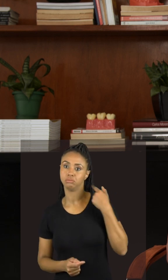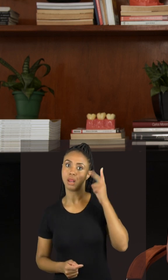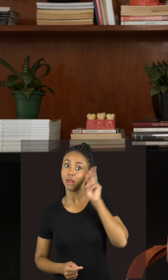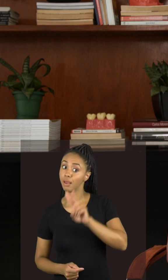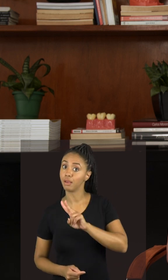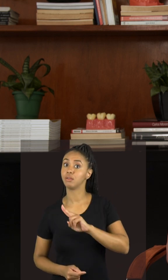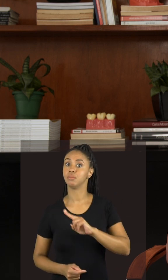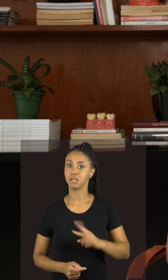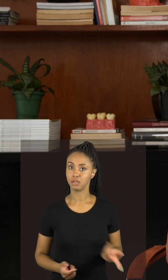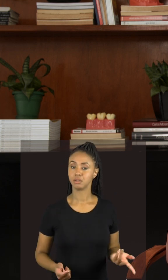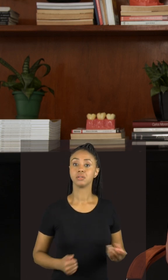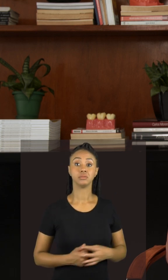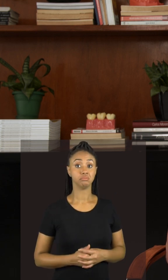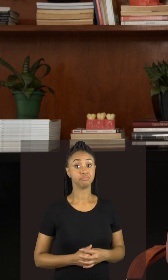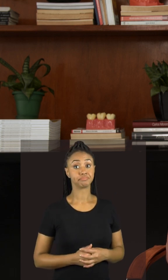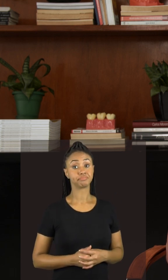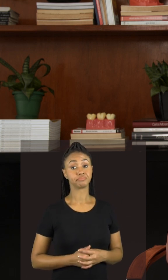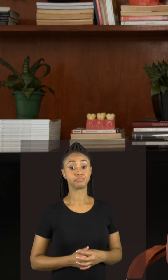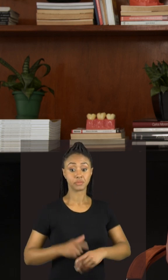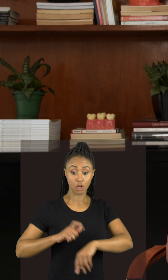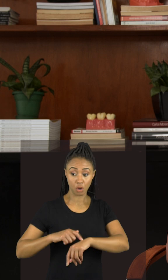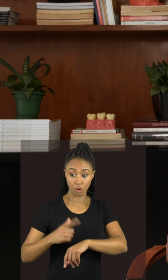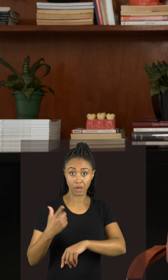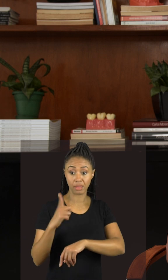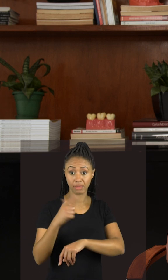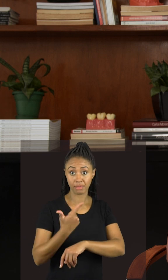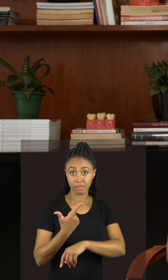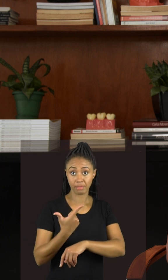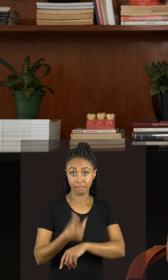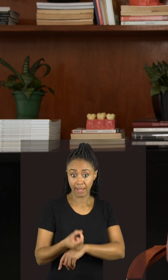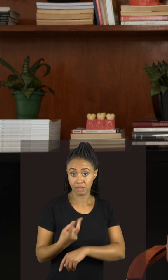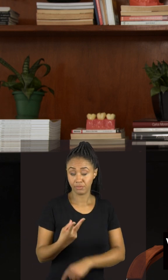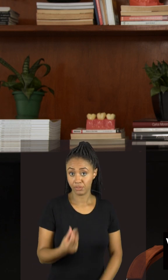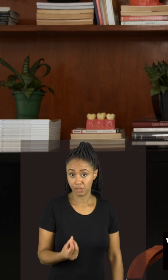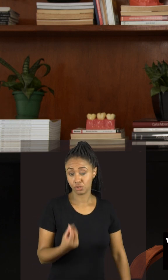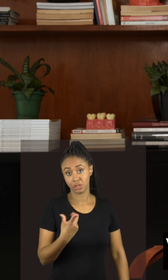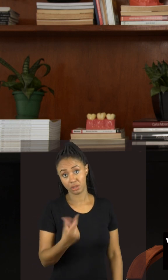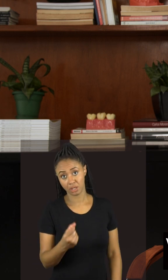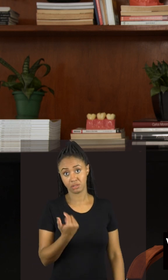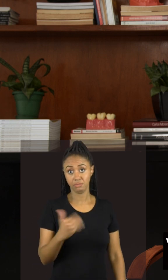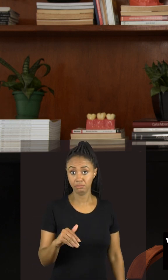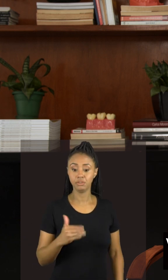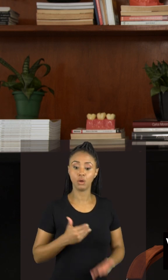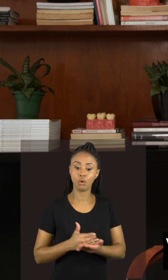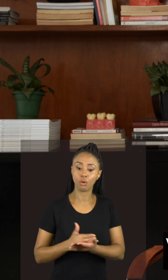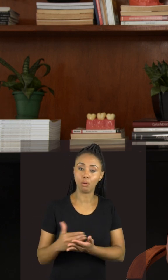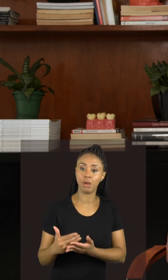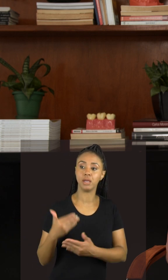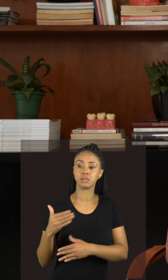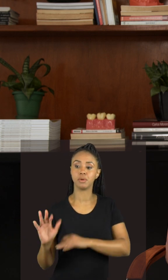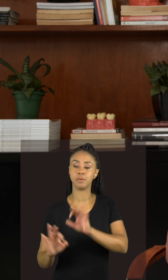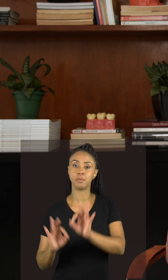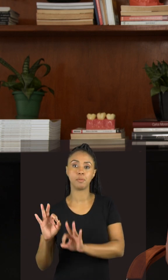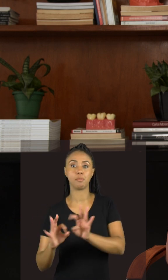para ajudar a lembrar que às 22h30 você vai iniciar o seu processo de ir para a cama